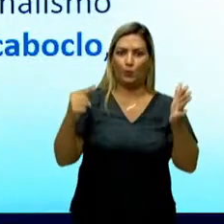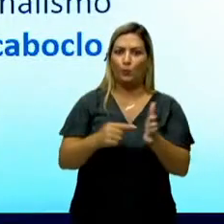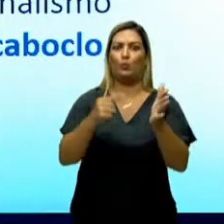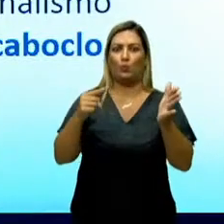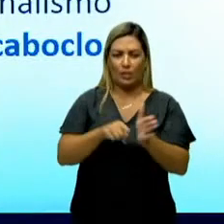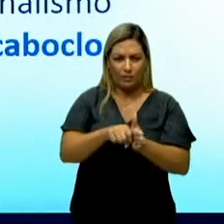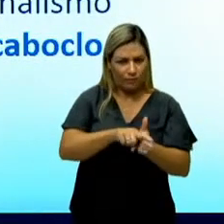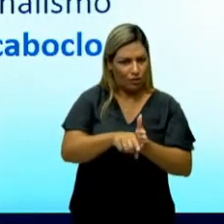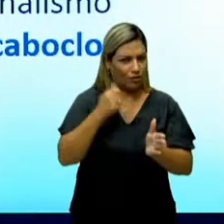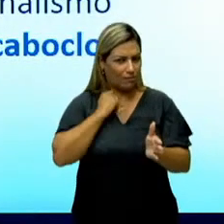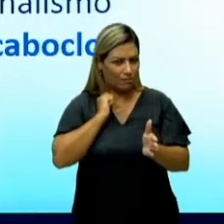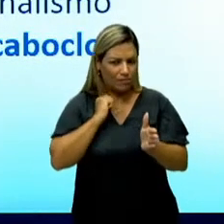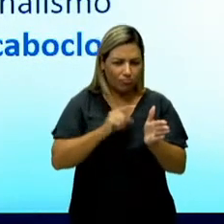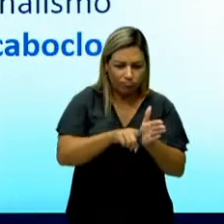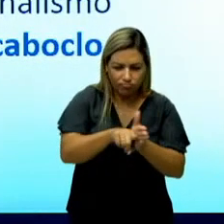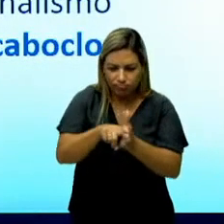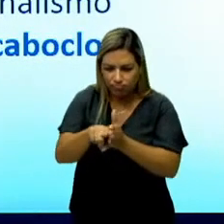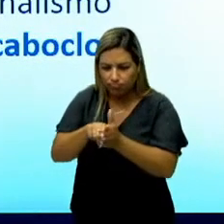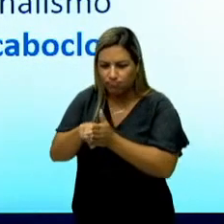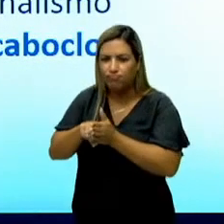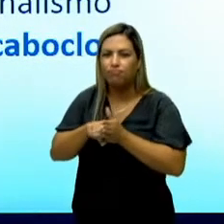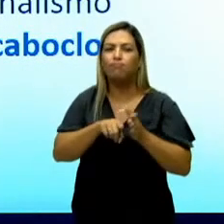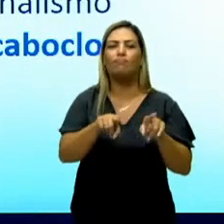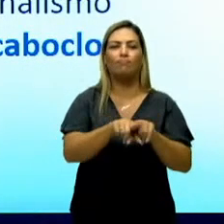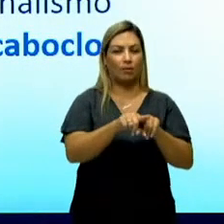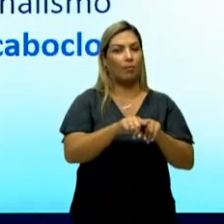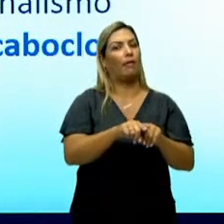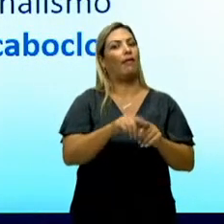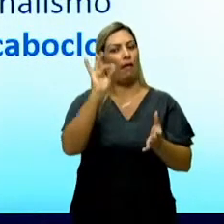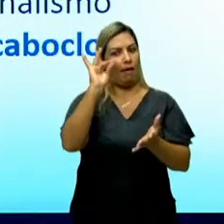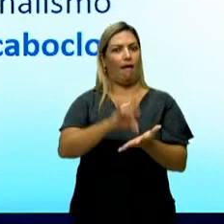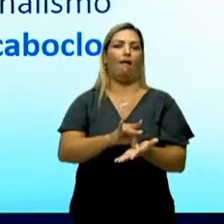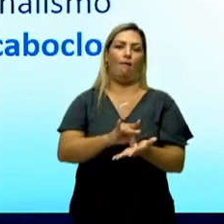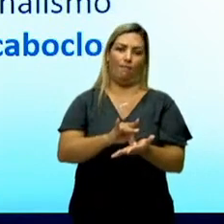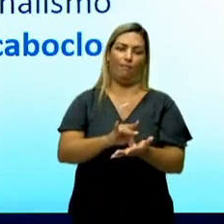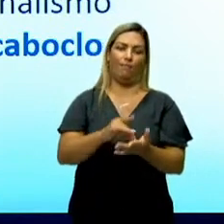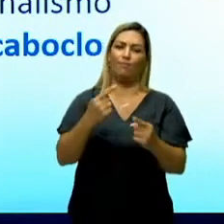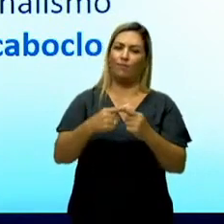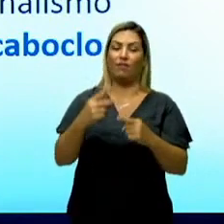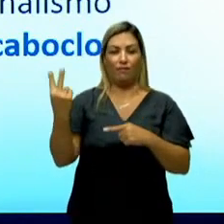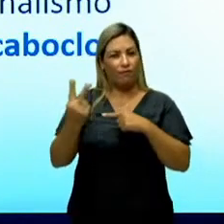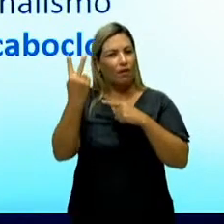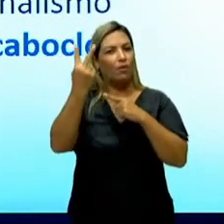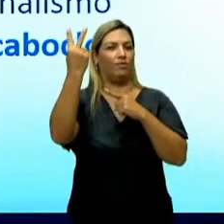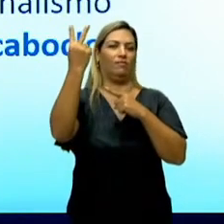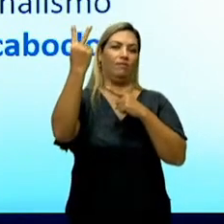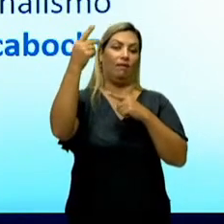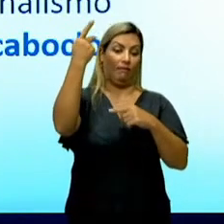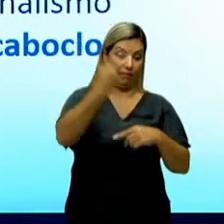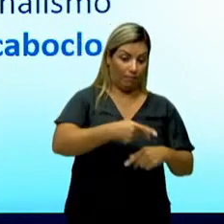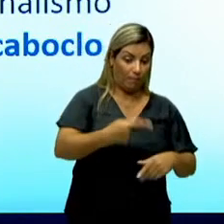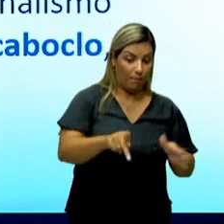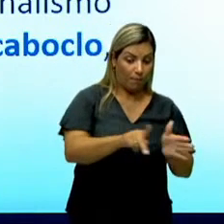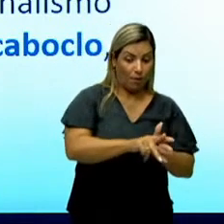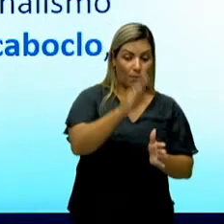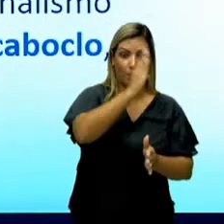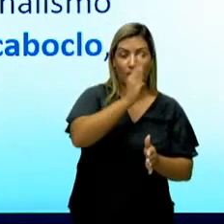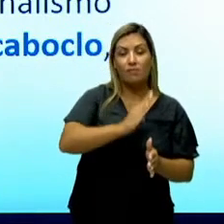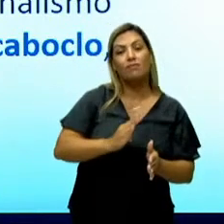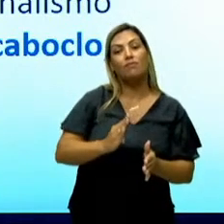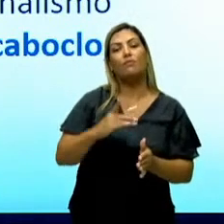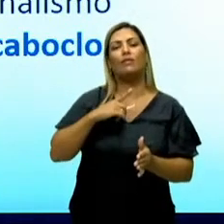muita investigação. Uma característica bem realista essa, né? Porque é preciso valorizar o que é do Brasil. Existe um